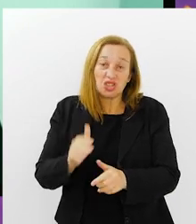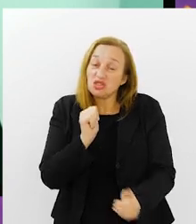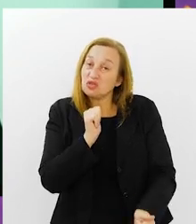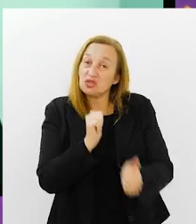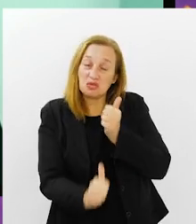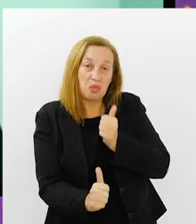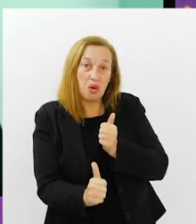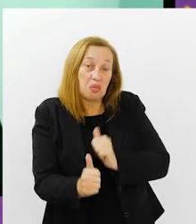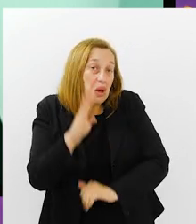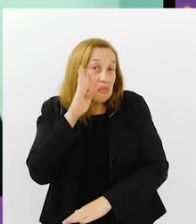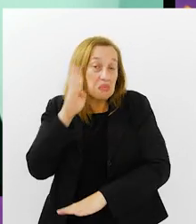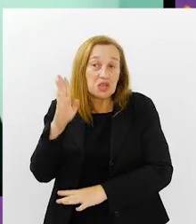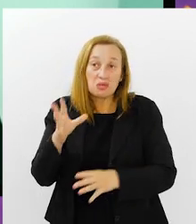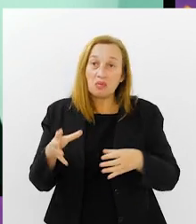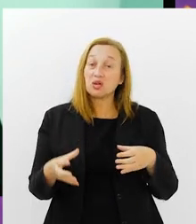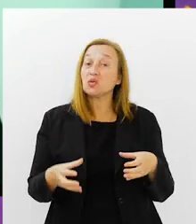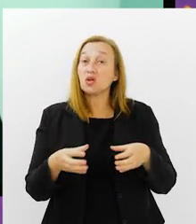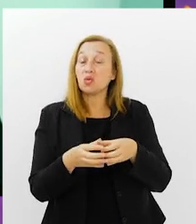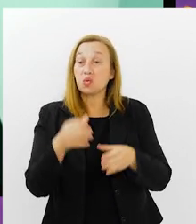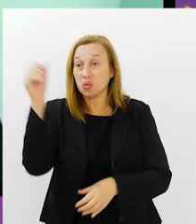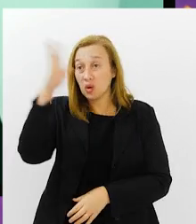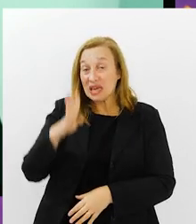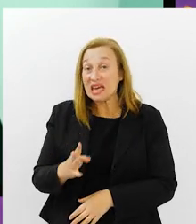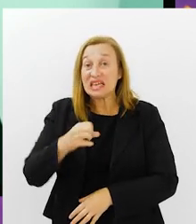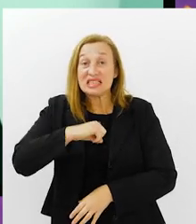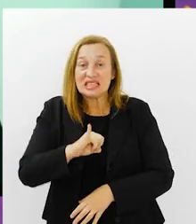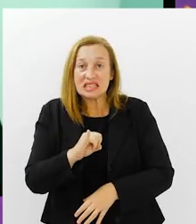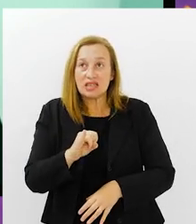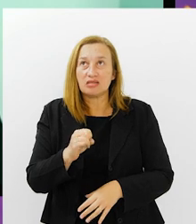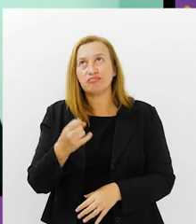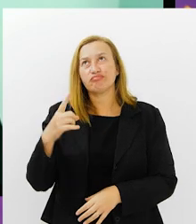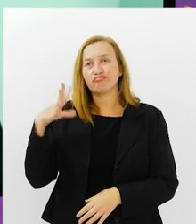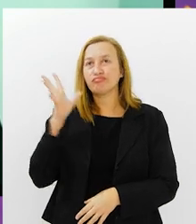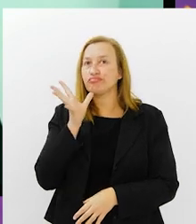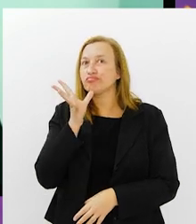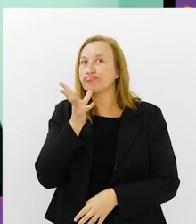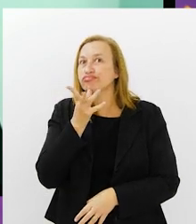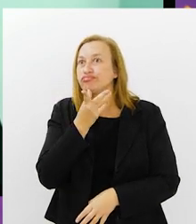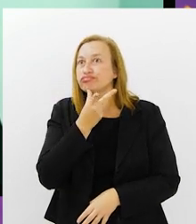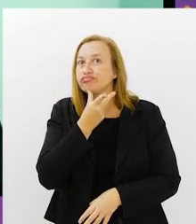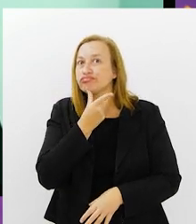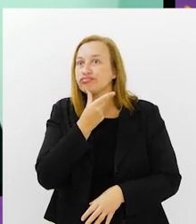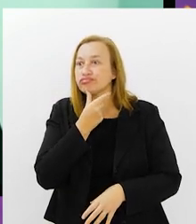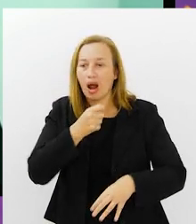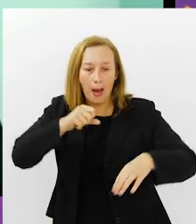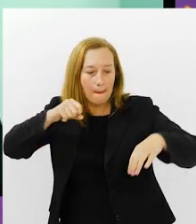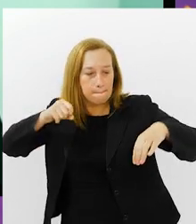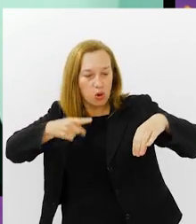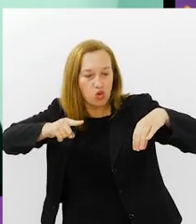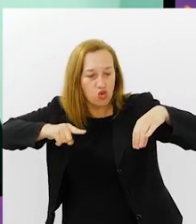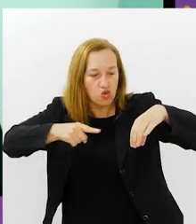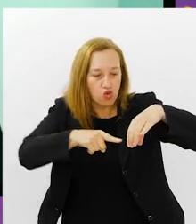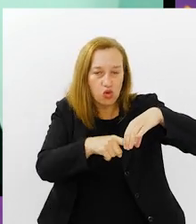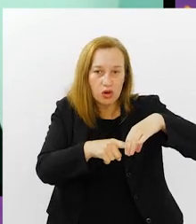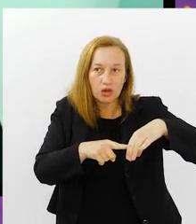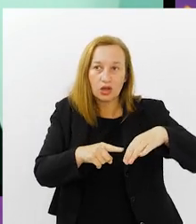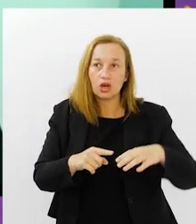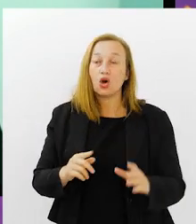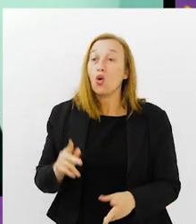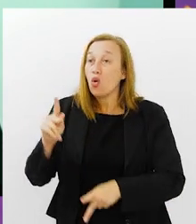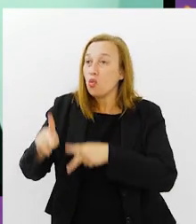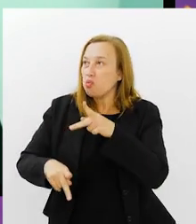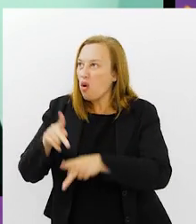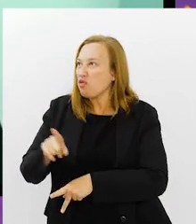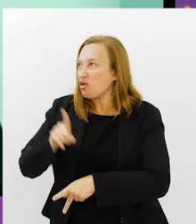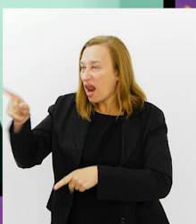Principalmente com o da seleção. Ou seja, se o gol demorar a sair, porque o público de Brasília quer ver o espetáculo. O público que gosta da